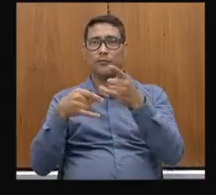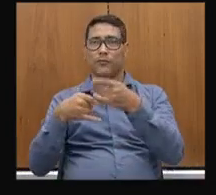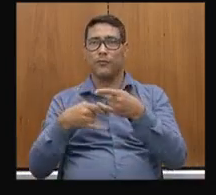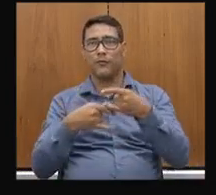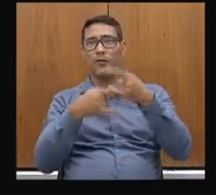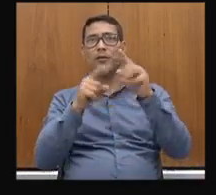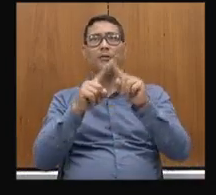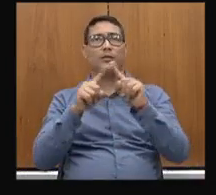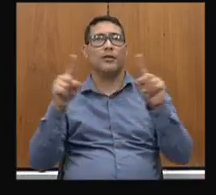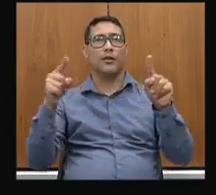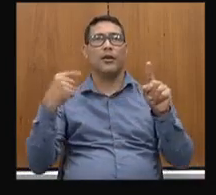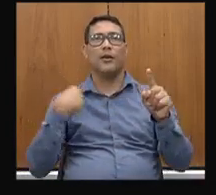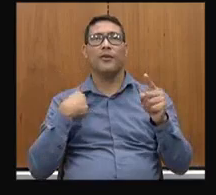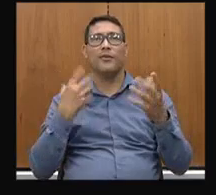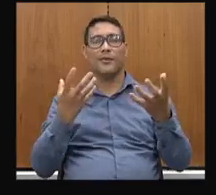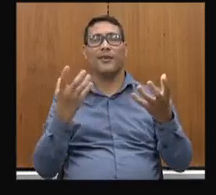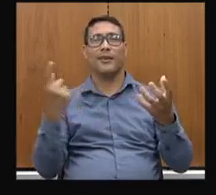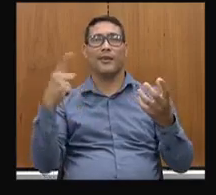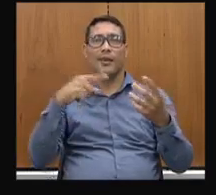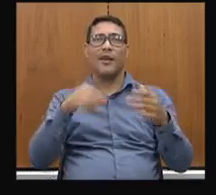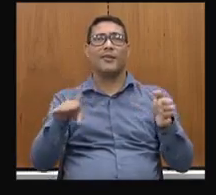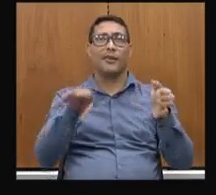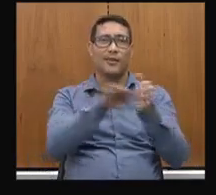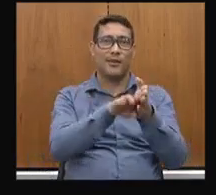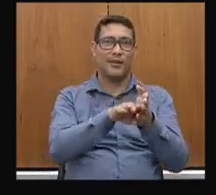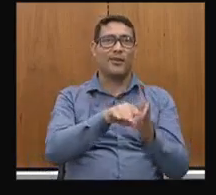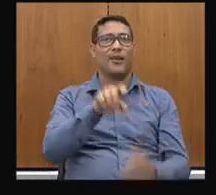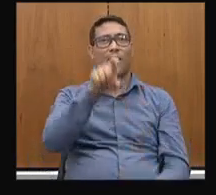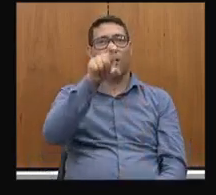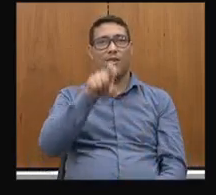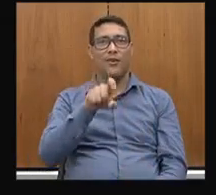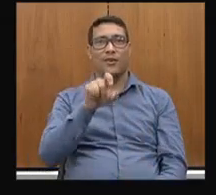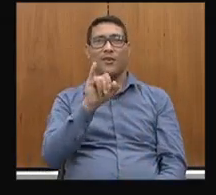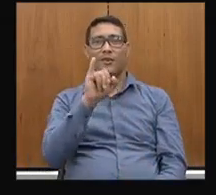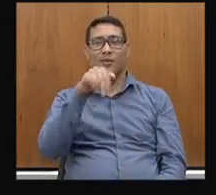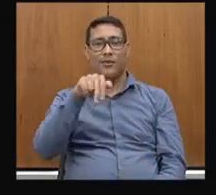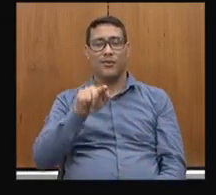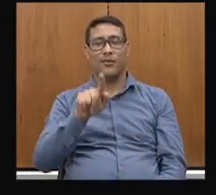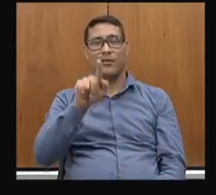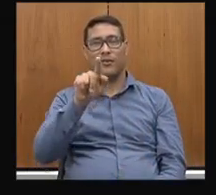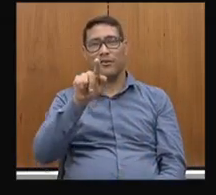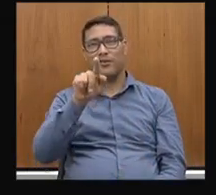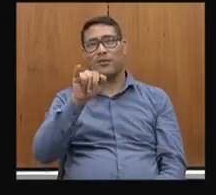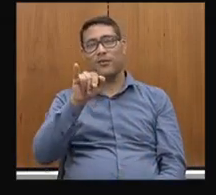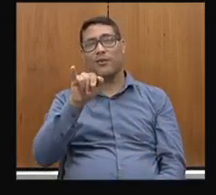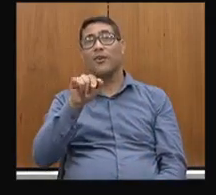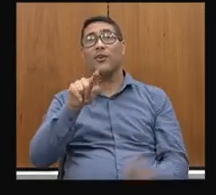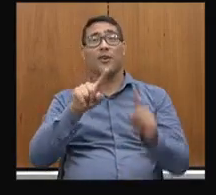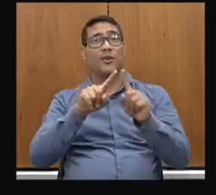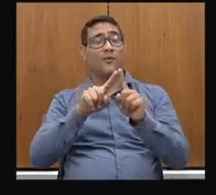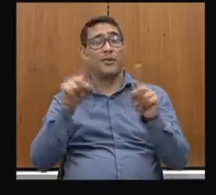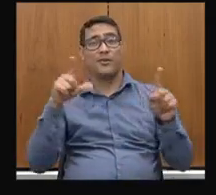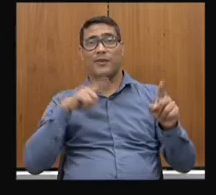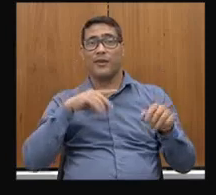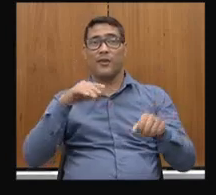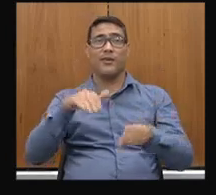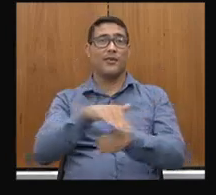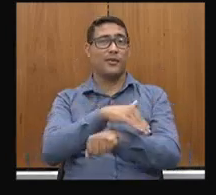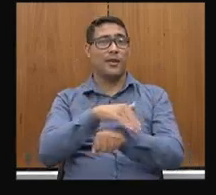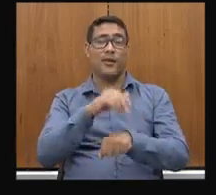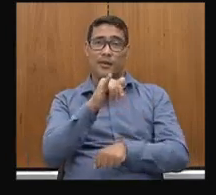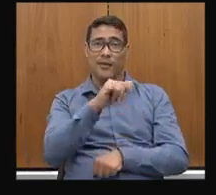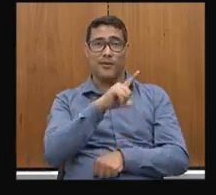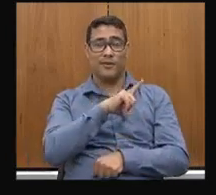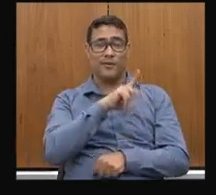Queria eu estar na estação do Chinô e com o trem passando lá e com aquela estrada, pelo menos, talvez, se não tivesse o trem,